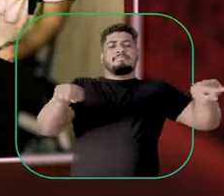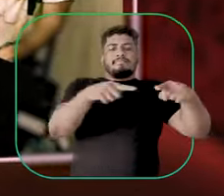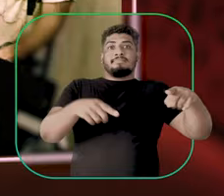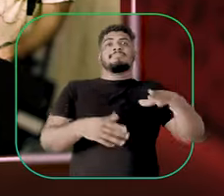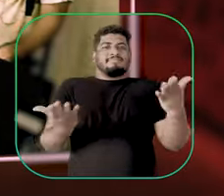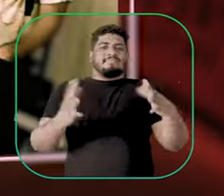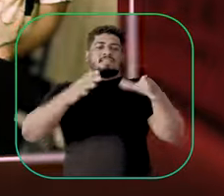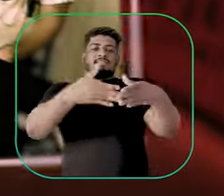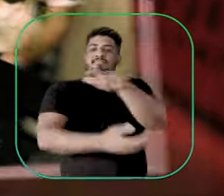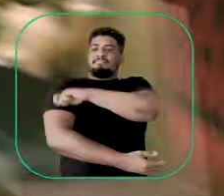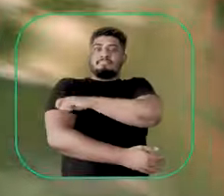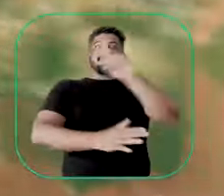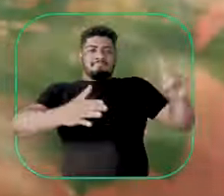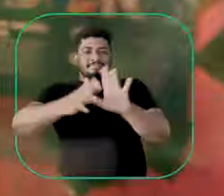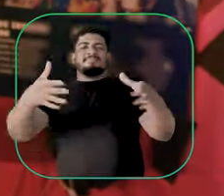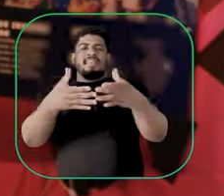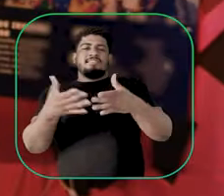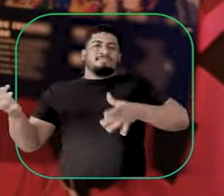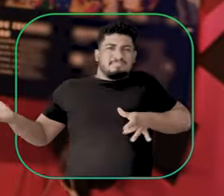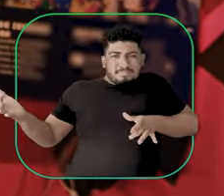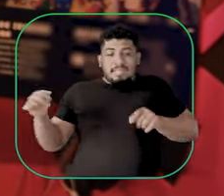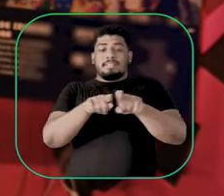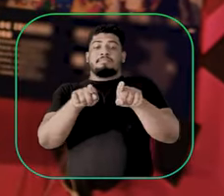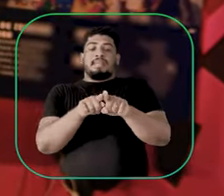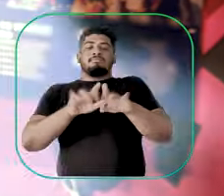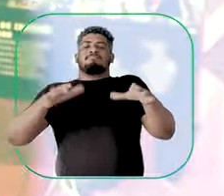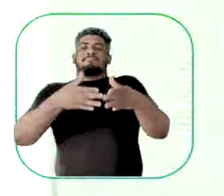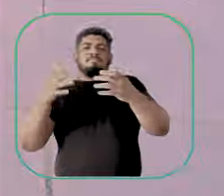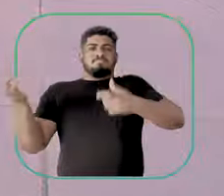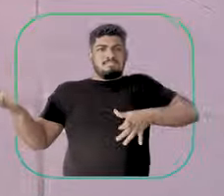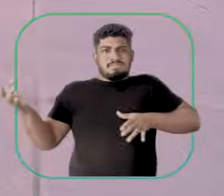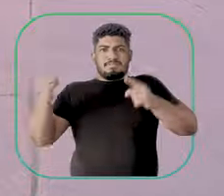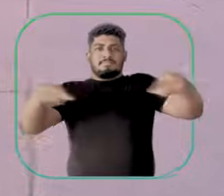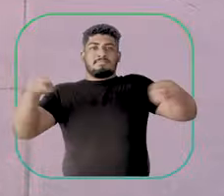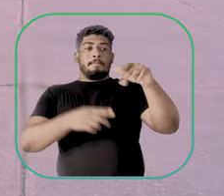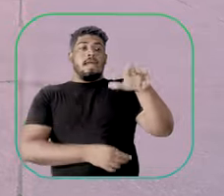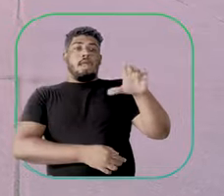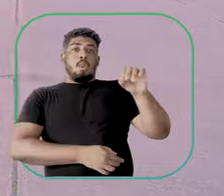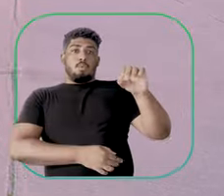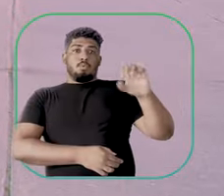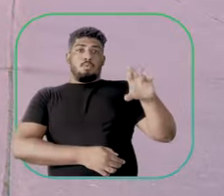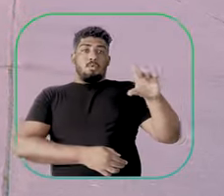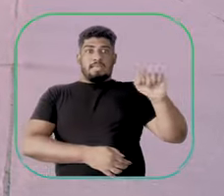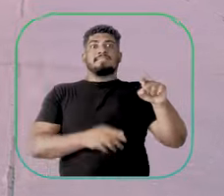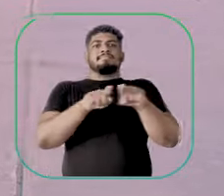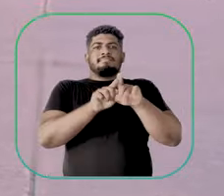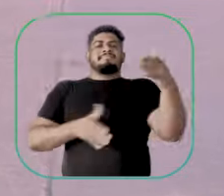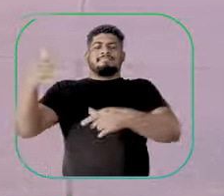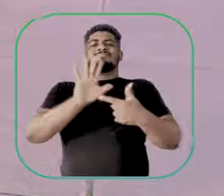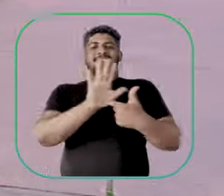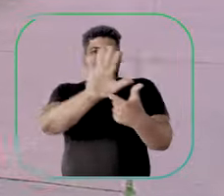band ou da orquestra de pau e cordas, e participarão de suas respectivas apresentações. Bateu curiosidade em saber mais sobre essa